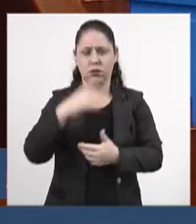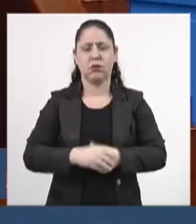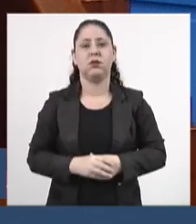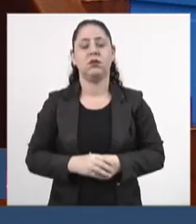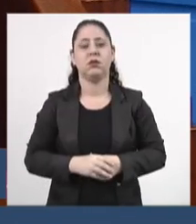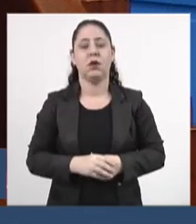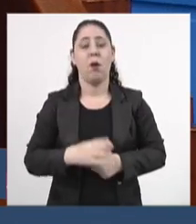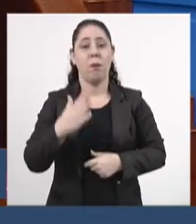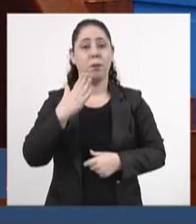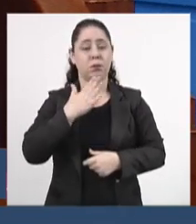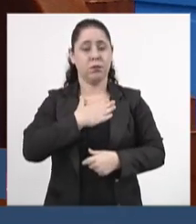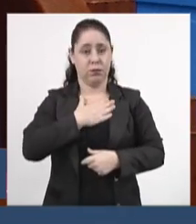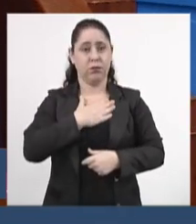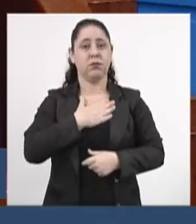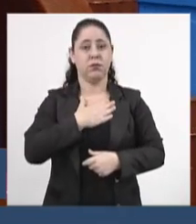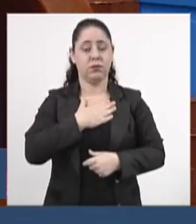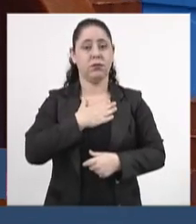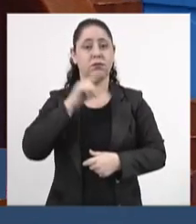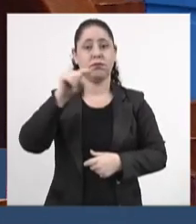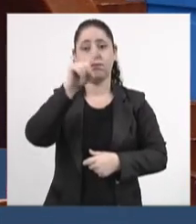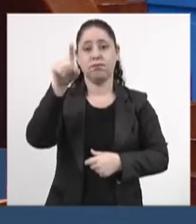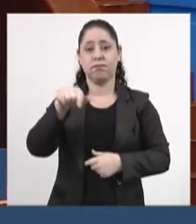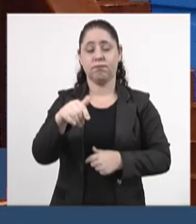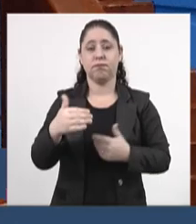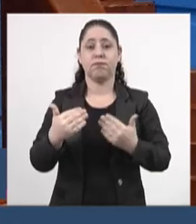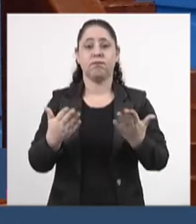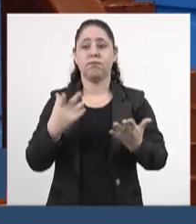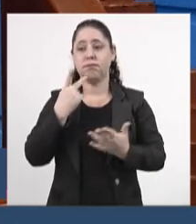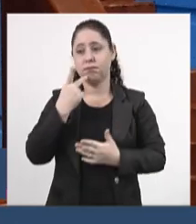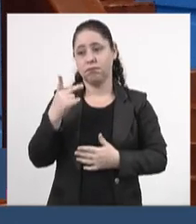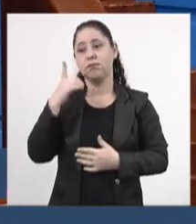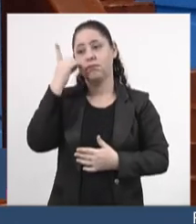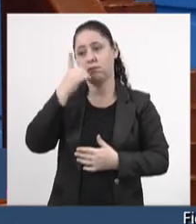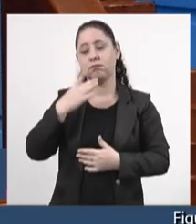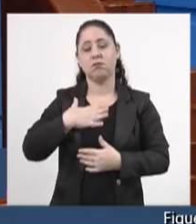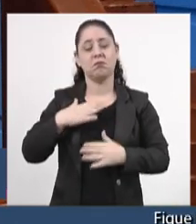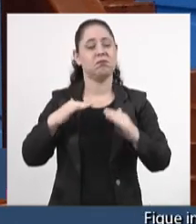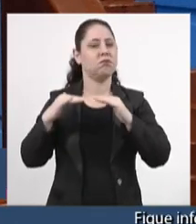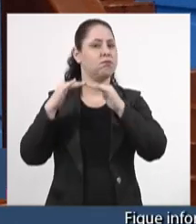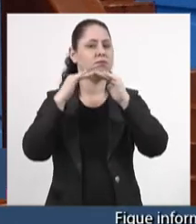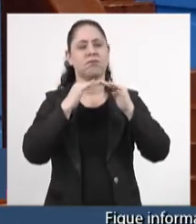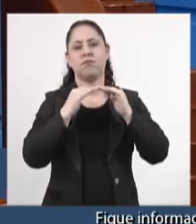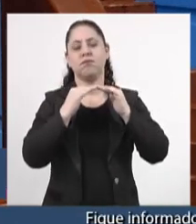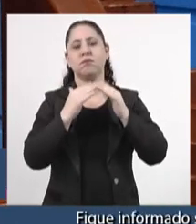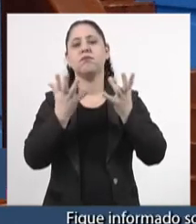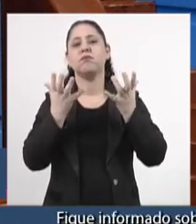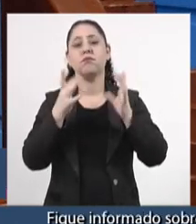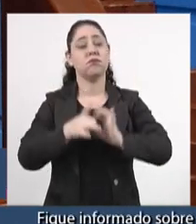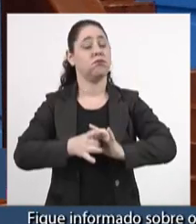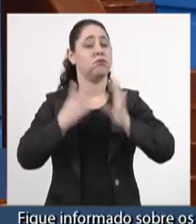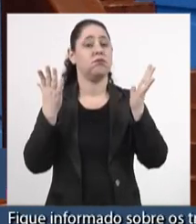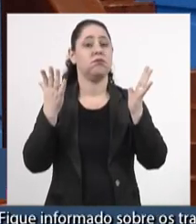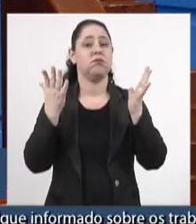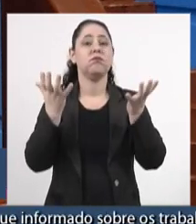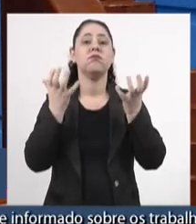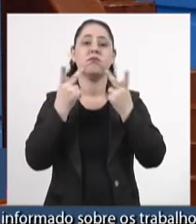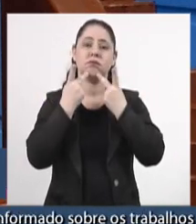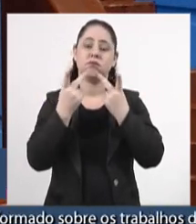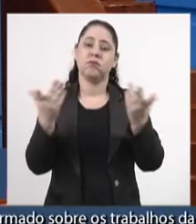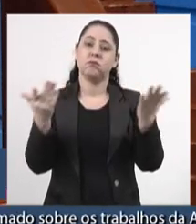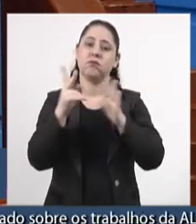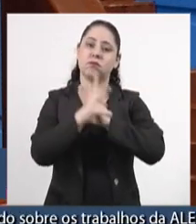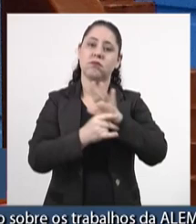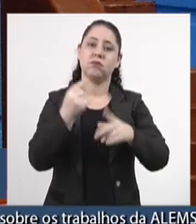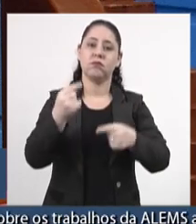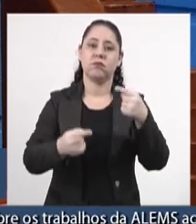Esse é o meu questionamento. E eu dei a palavra ao deputado, porque eu sou um democrata a favor da liberdade. E é disso que se